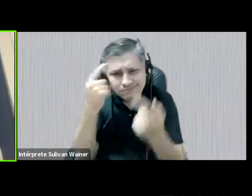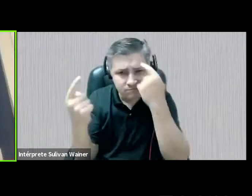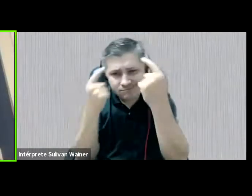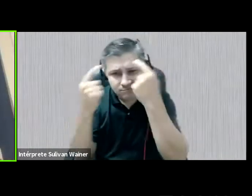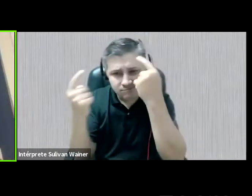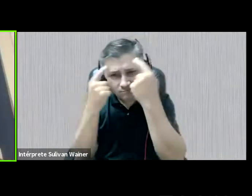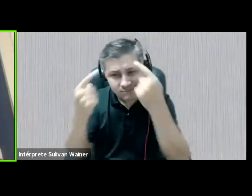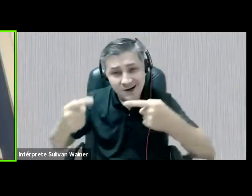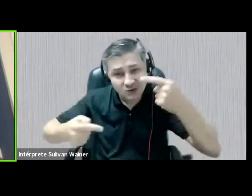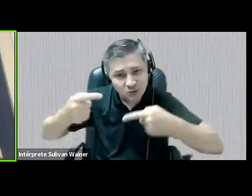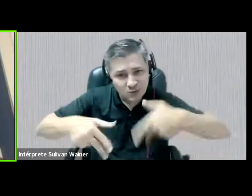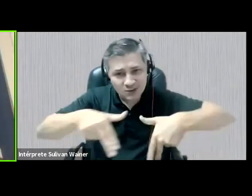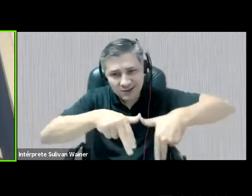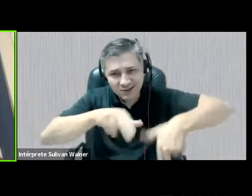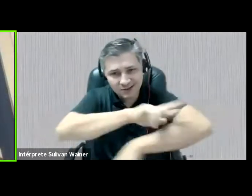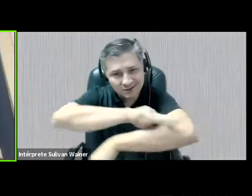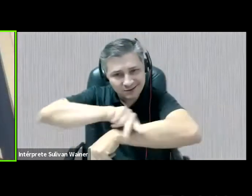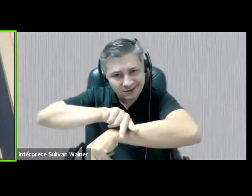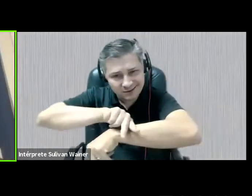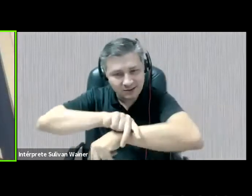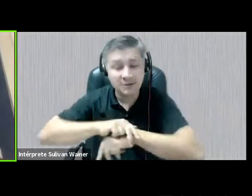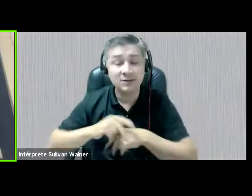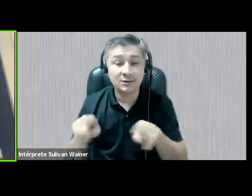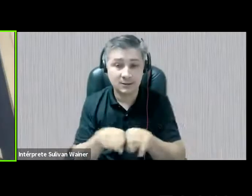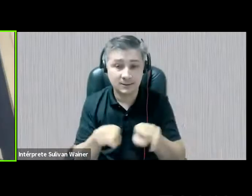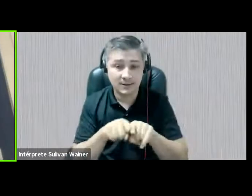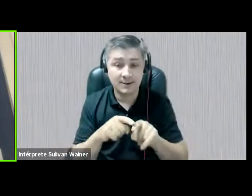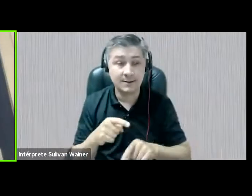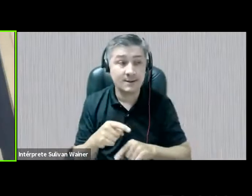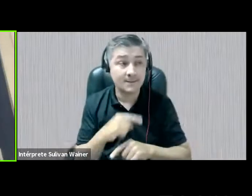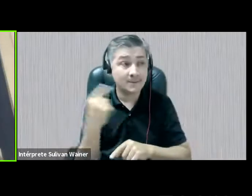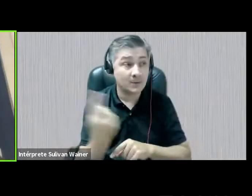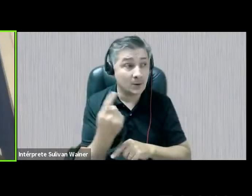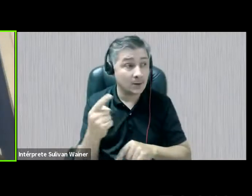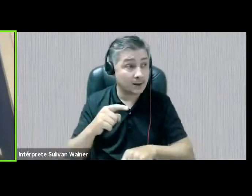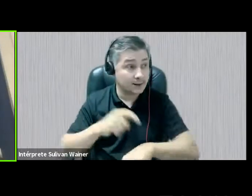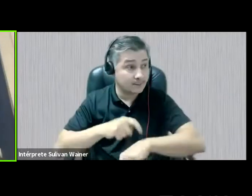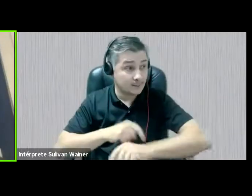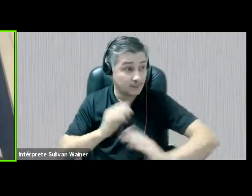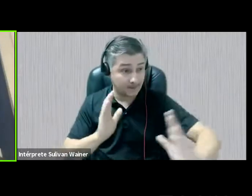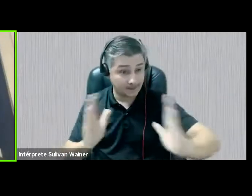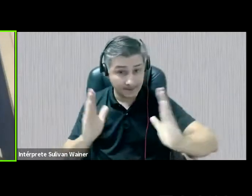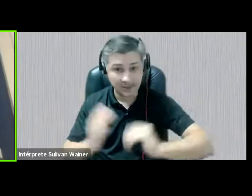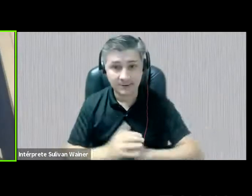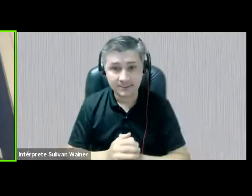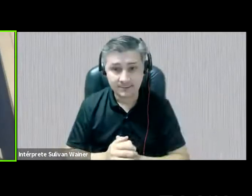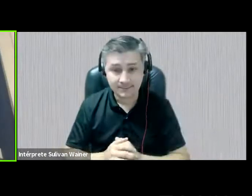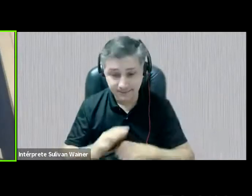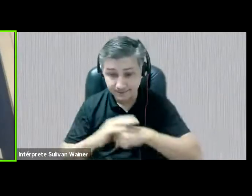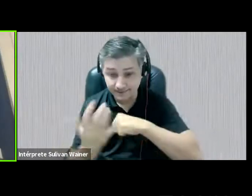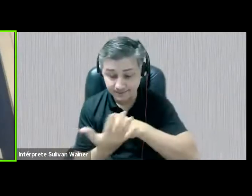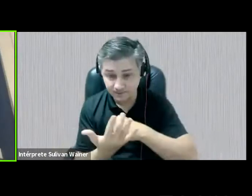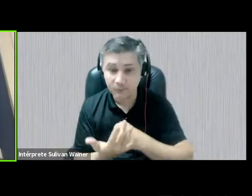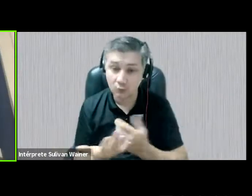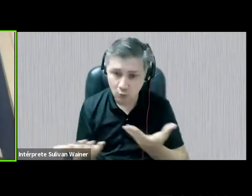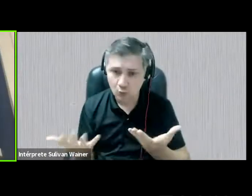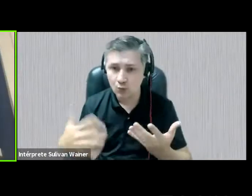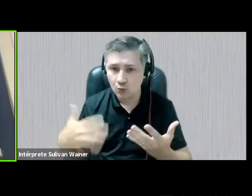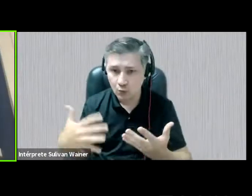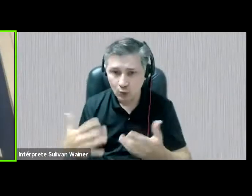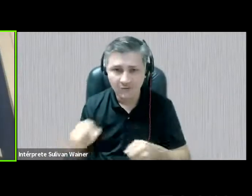discussão de gênero e raça, mas no período pandêmico o fazer pedagógico teve muitos